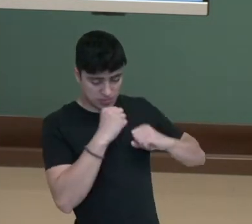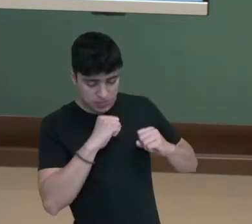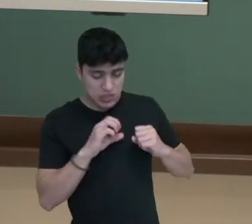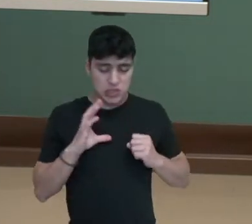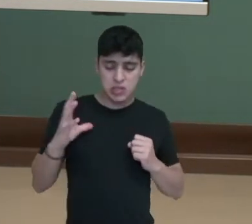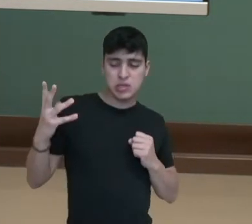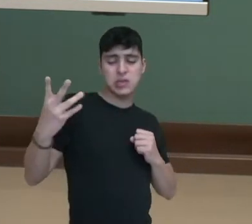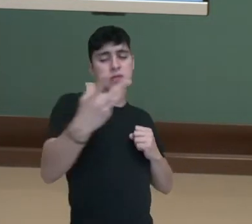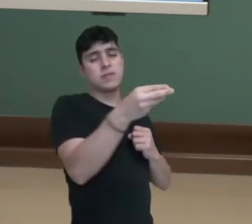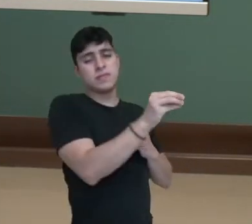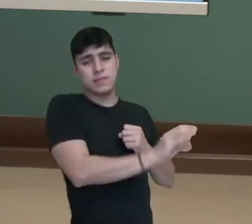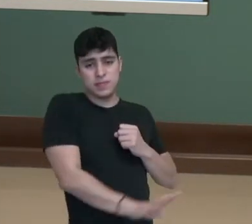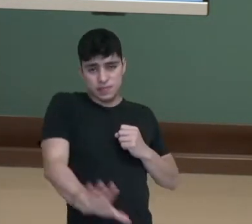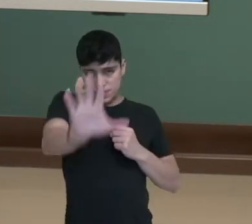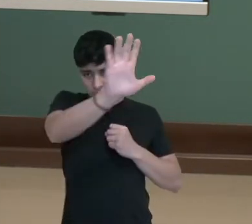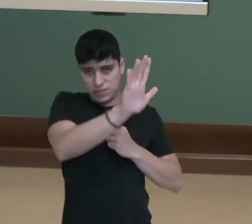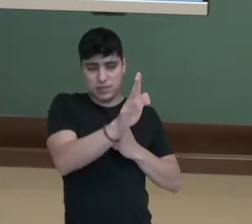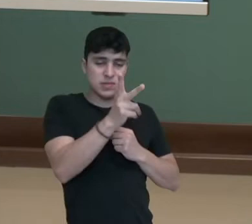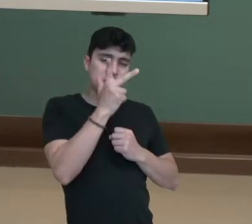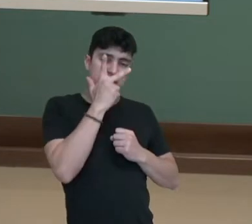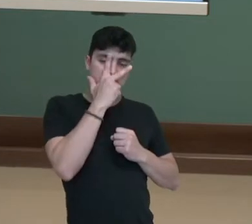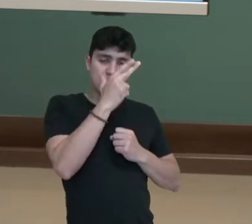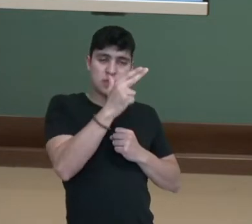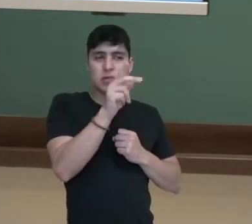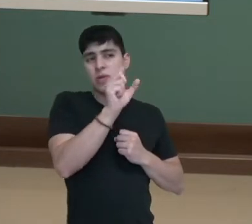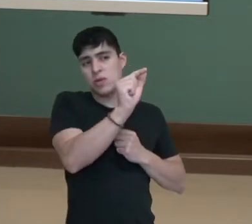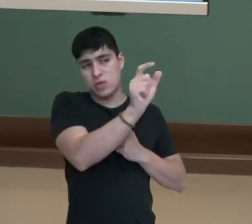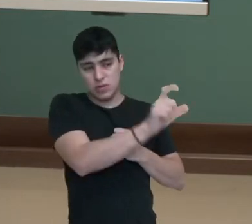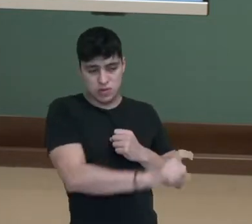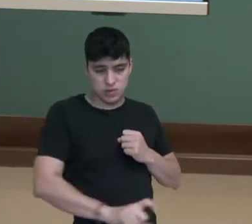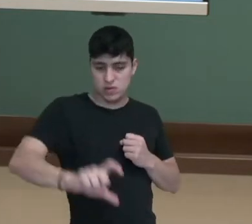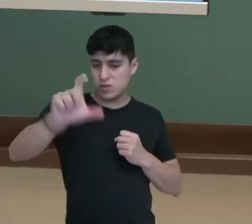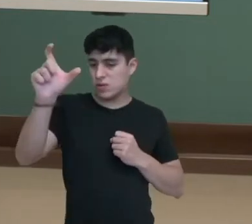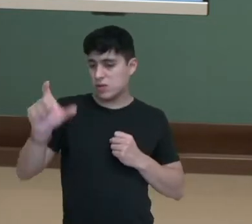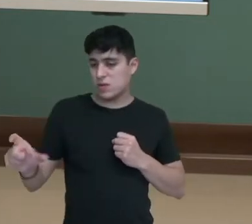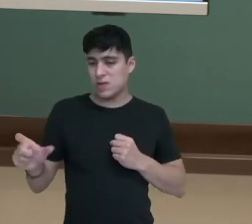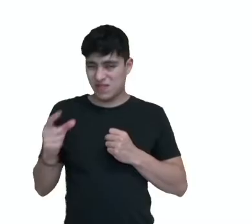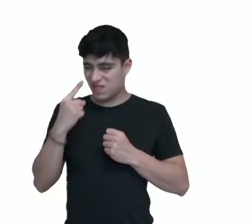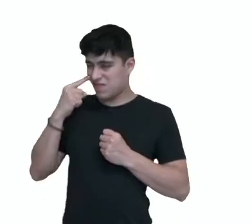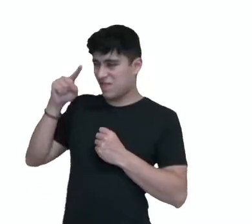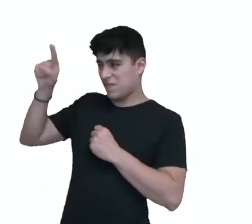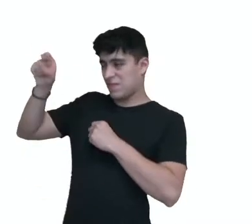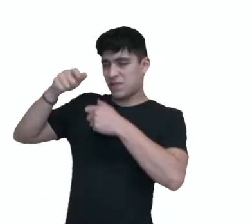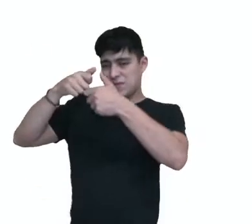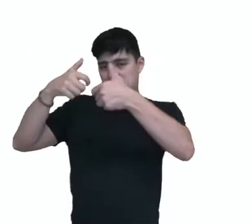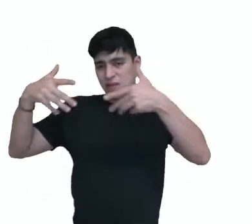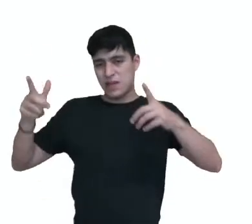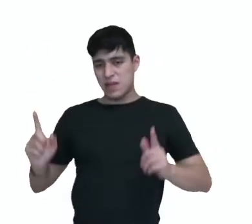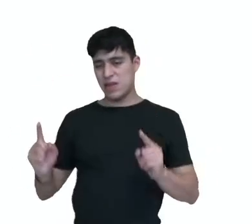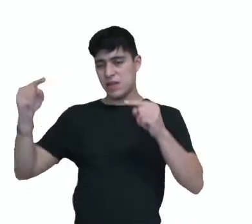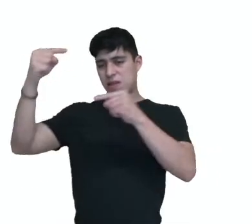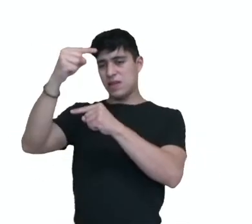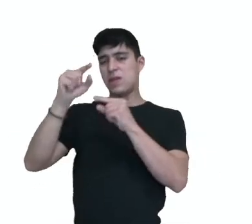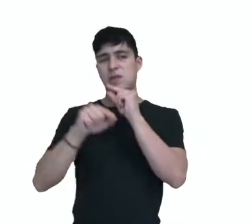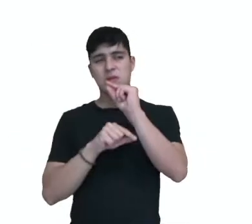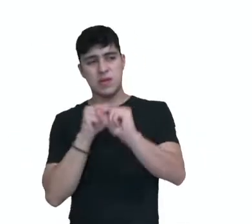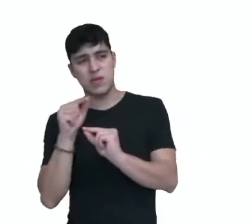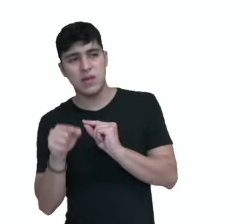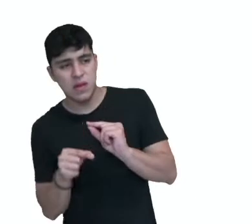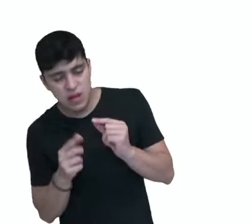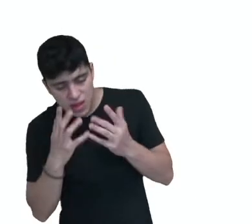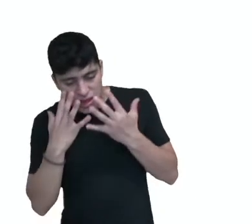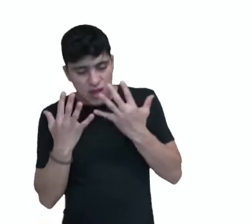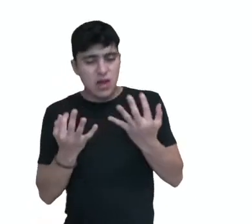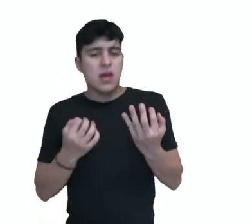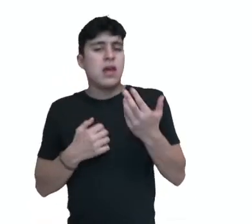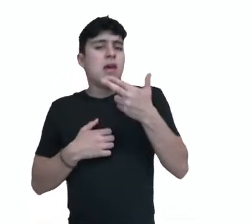todas essas áreas, fazendo com que literalmente o cinturão da ferrugem, destacado naquele mapinha, possa ser evidenciado